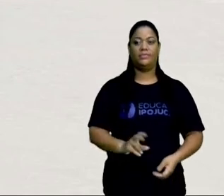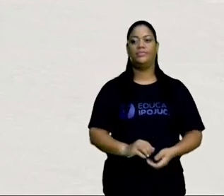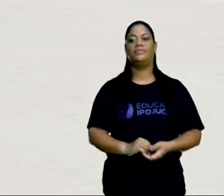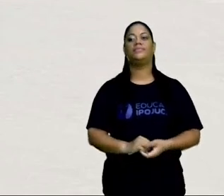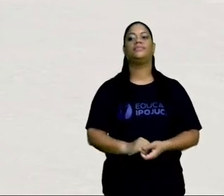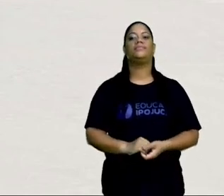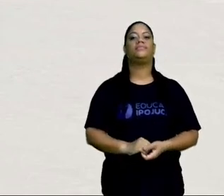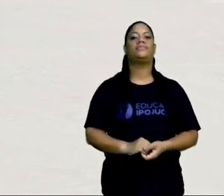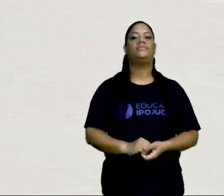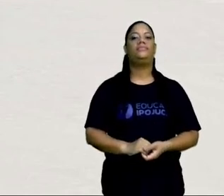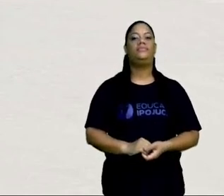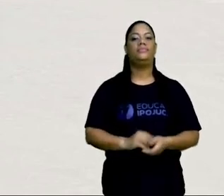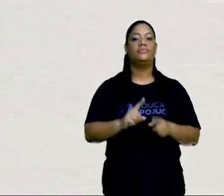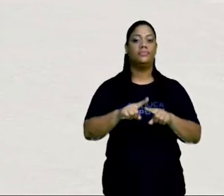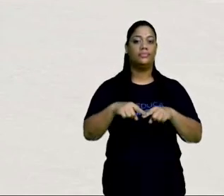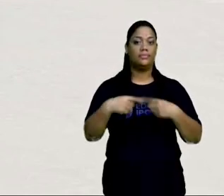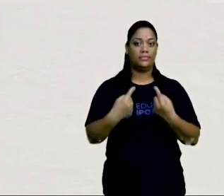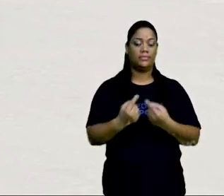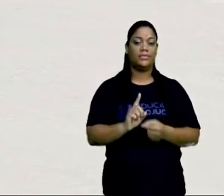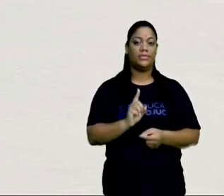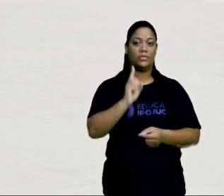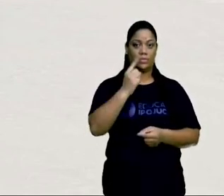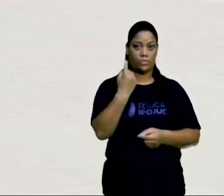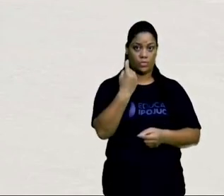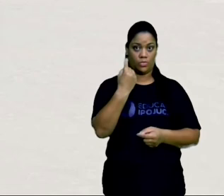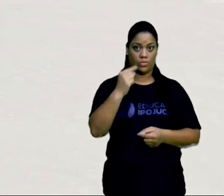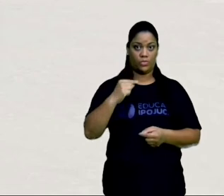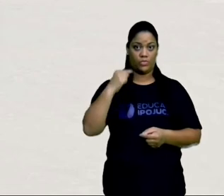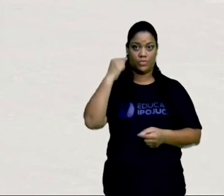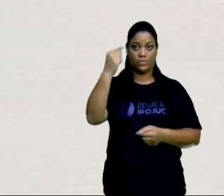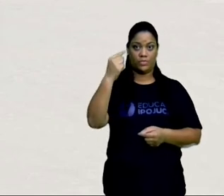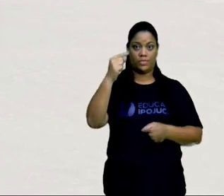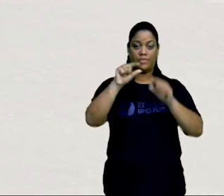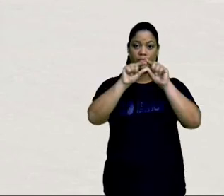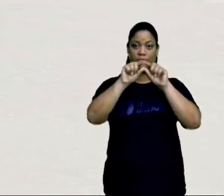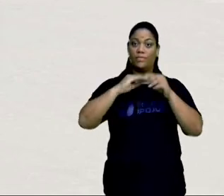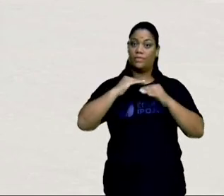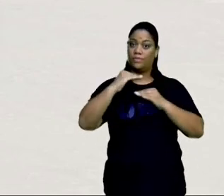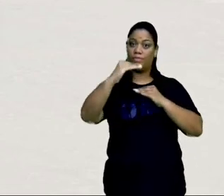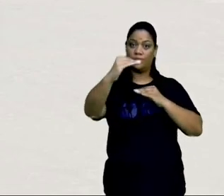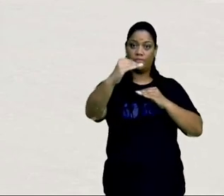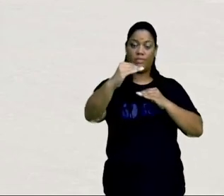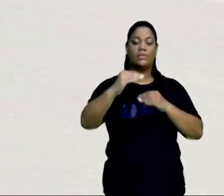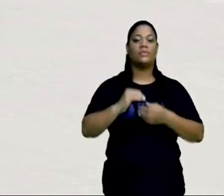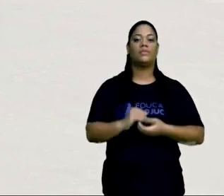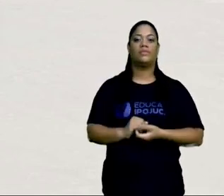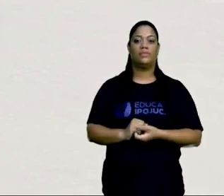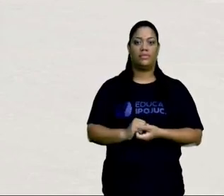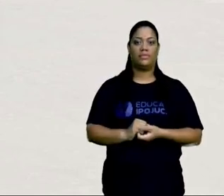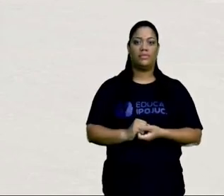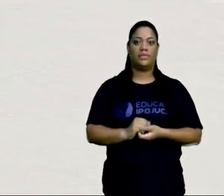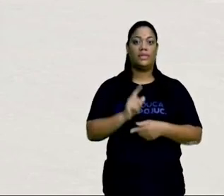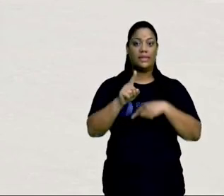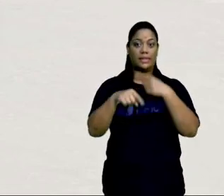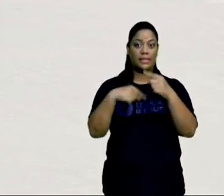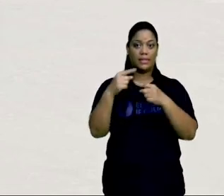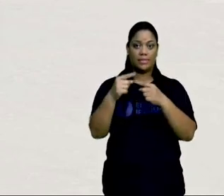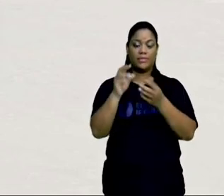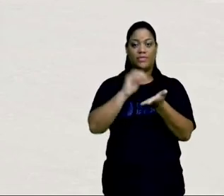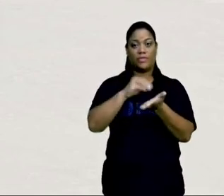20. Mais um aqui em cima, na horizontal. Deu 24. E a gente completou com aquele pontinho lá.